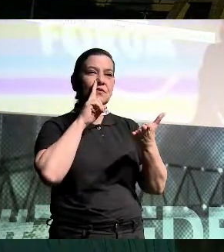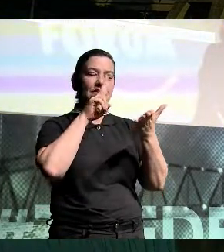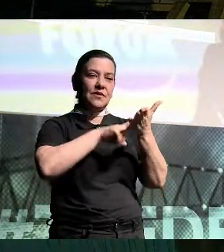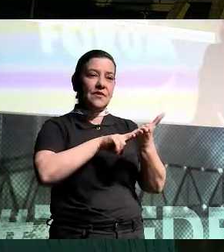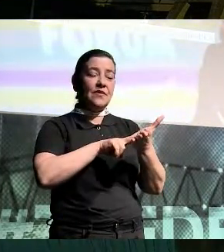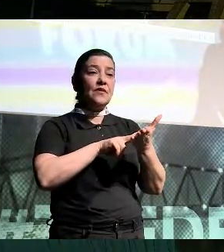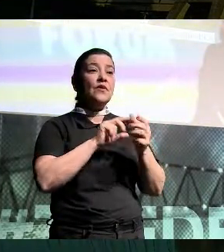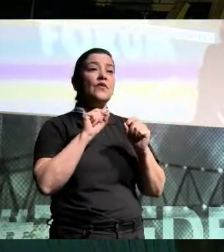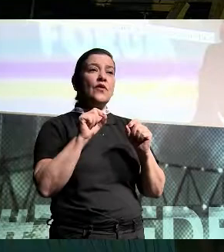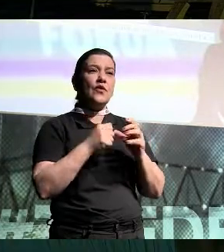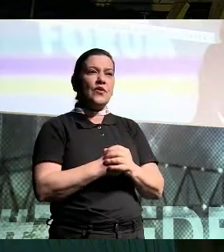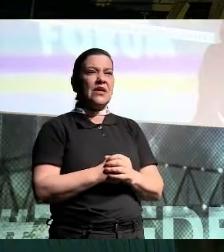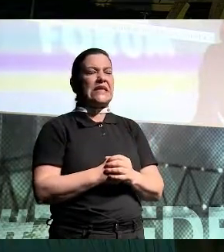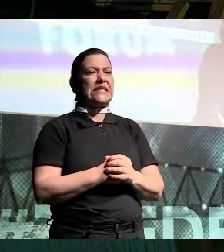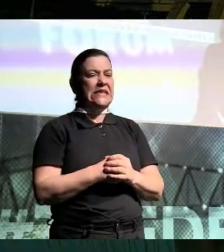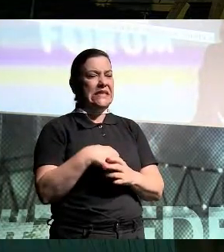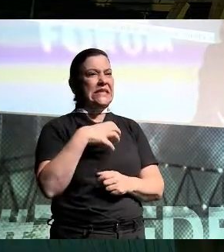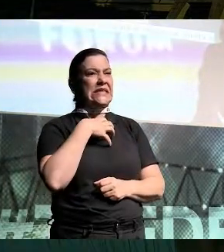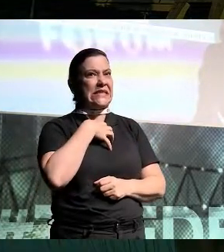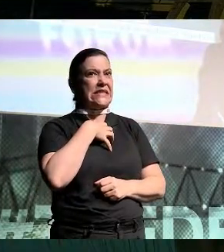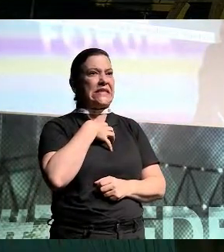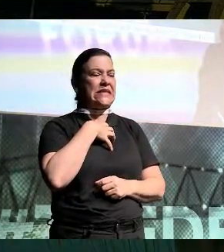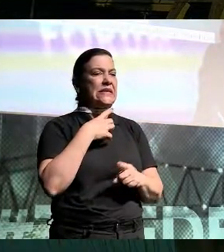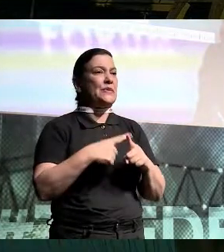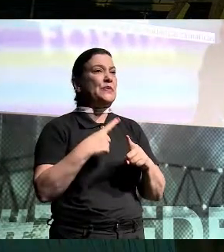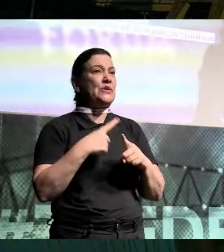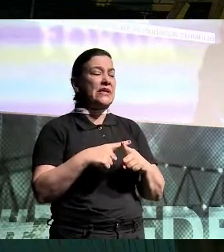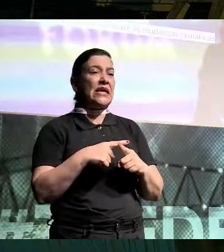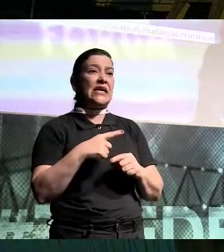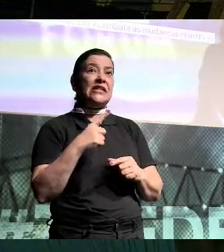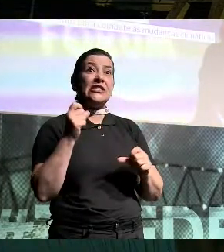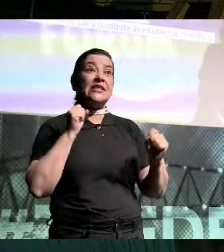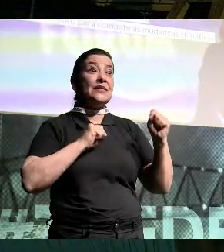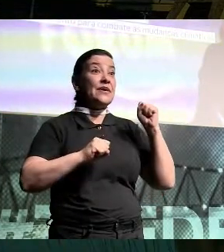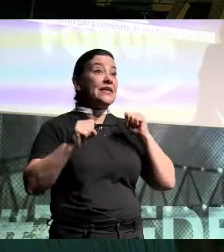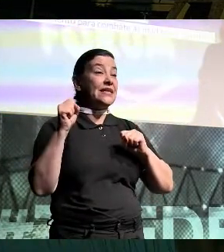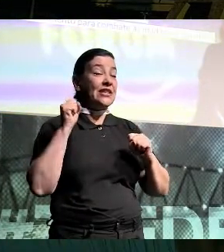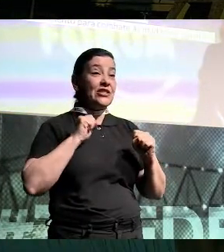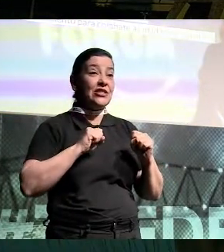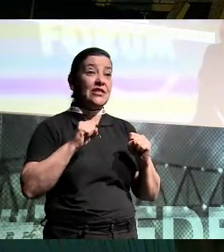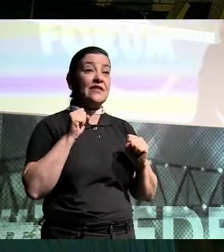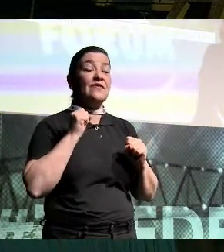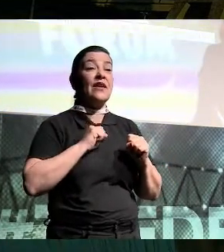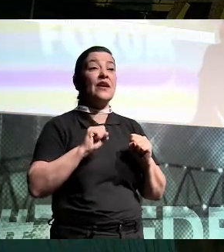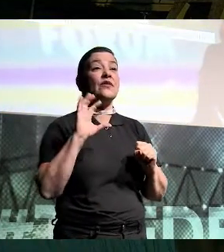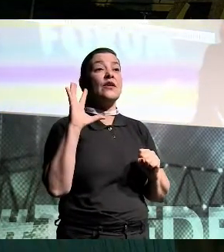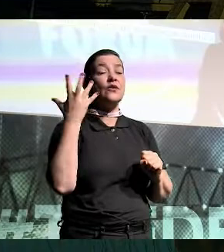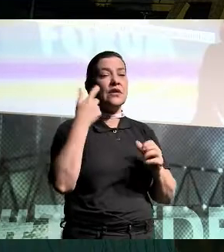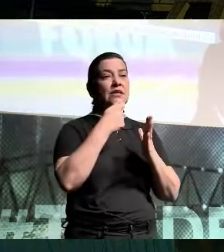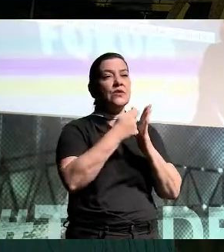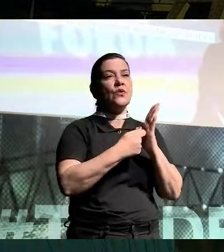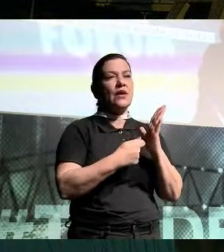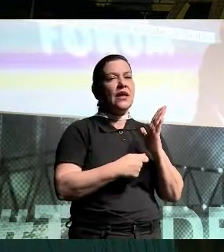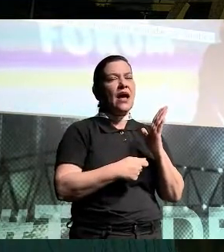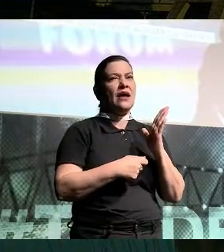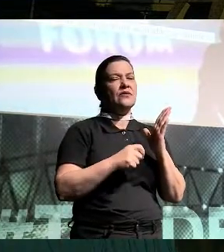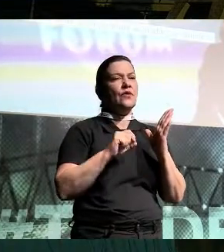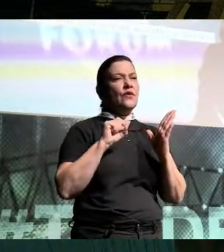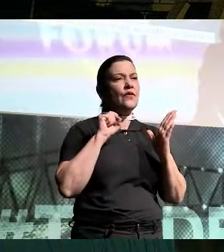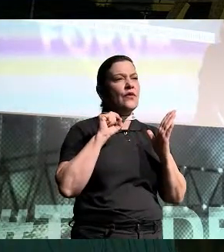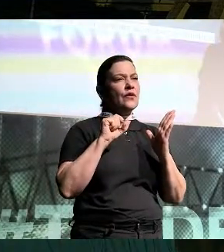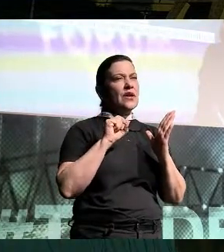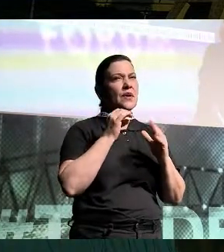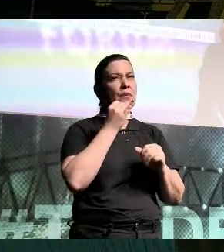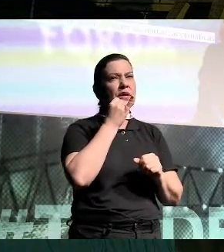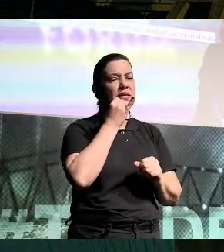Fink, foi um pouco mais traumática, no sentido de, tinha muita expectativa em cima dele e o relato foi mais na linha de dar